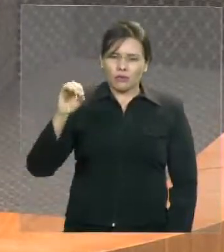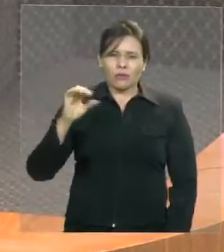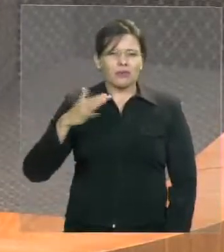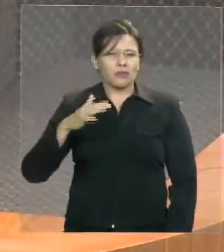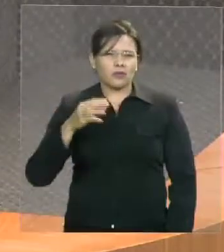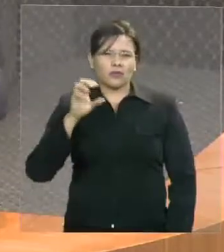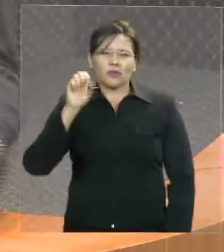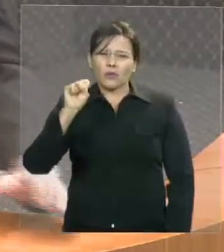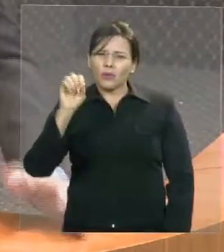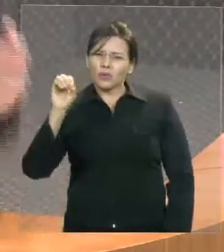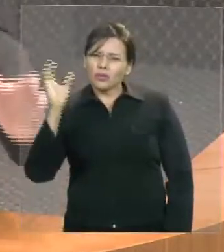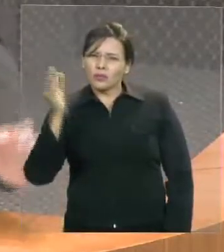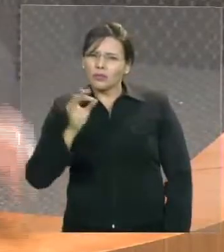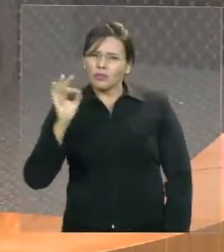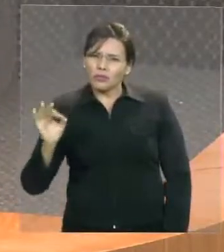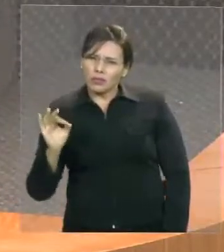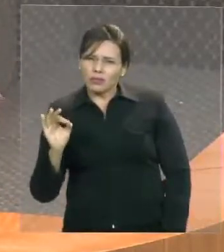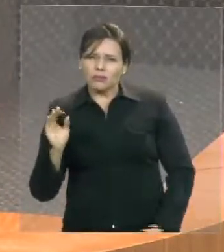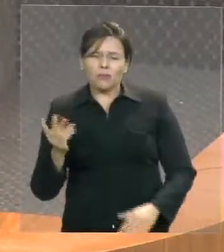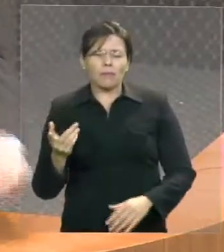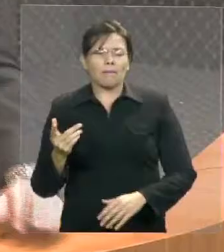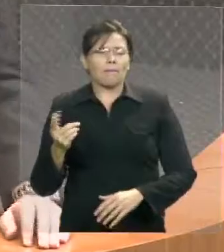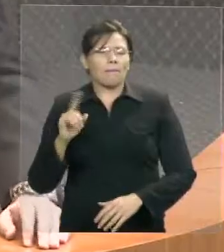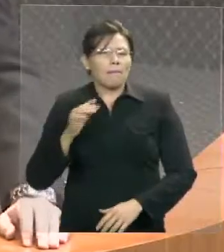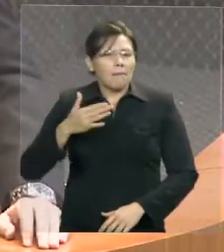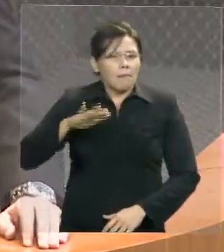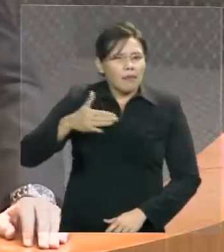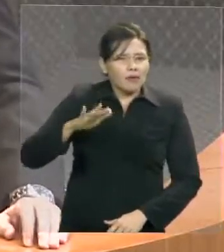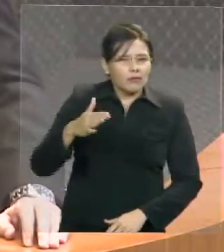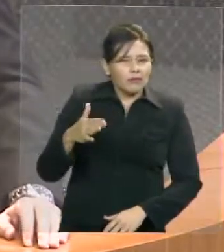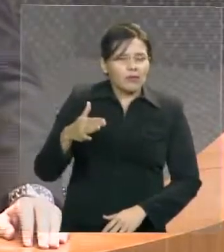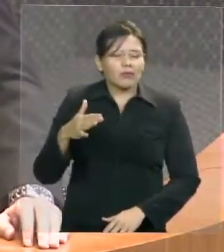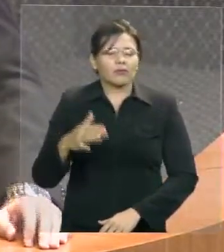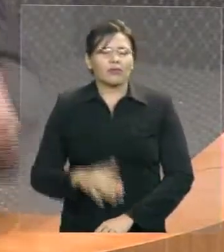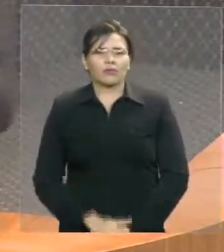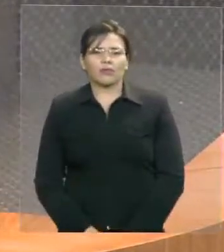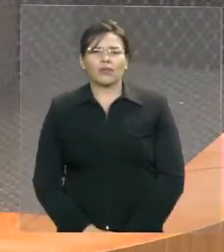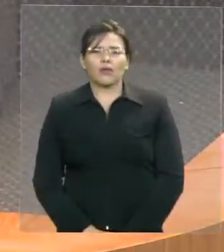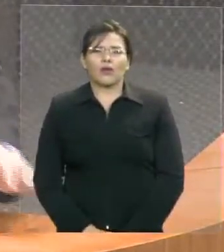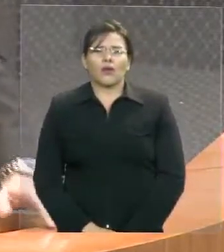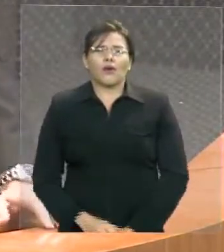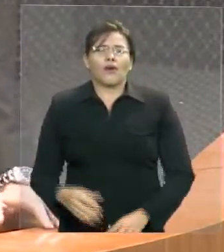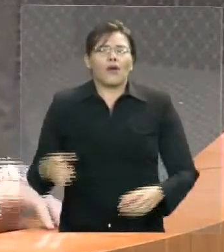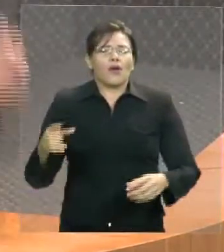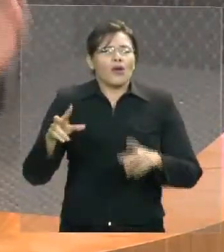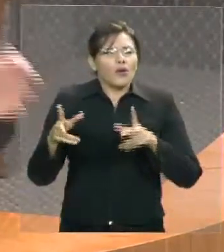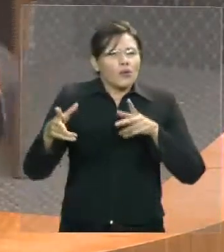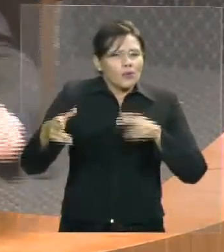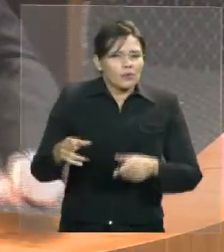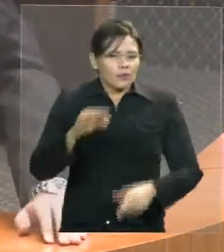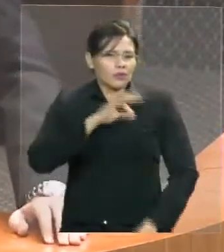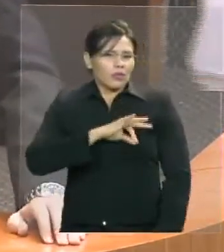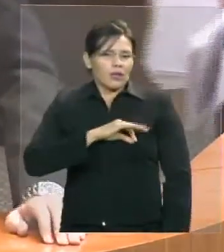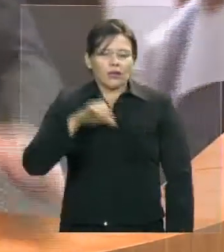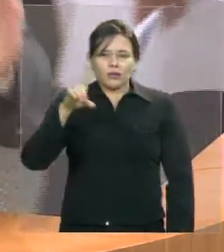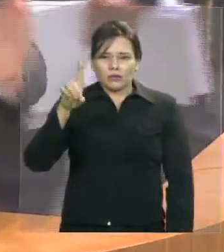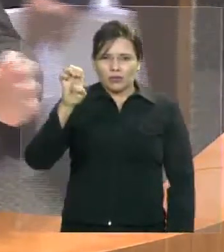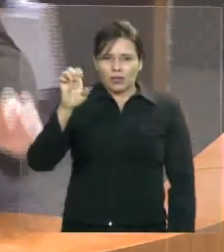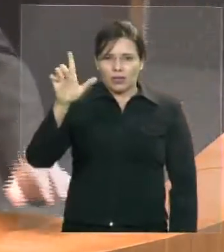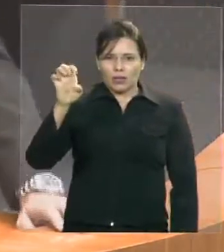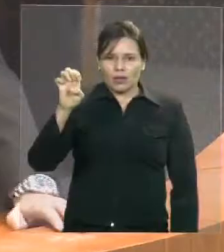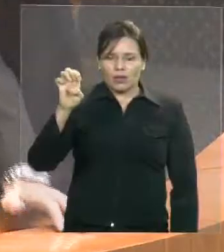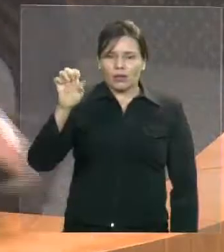Hoje, este salário representa apenas 50% do salário do delegado. O governador aumentou o seu limite da Lei de